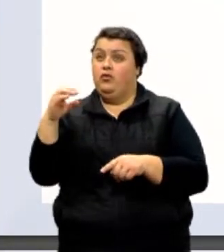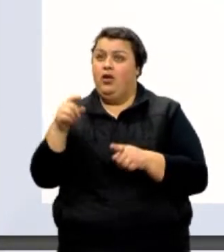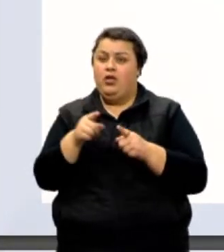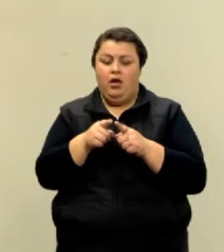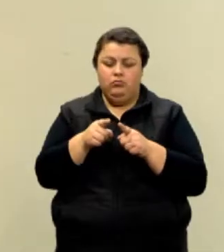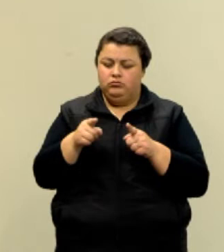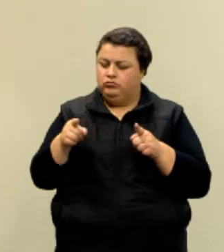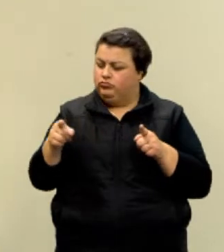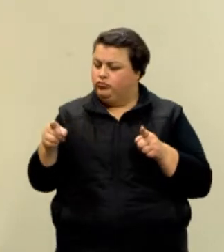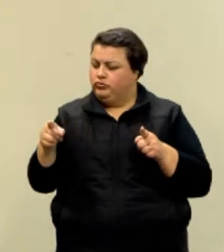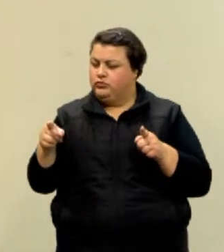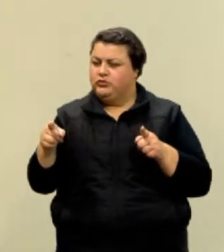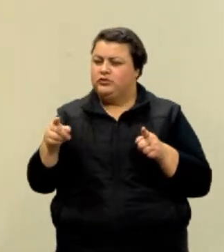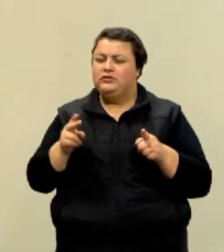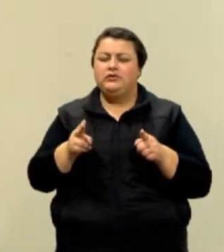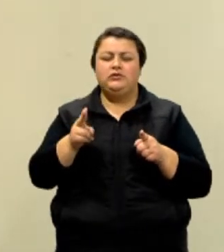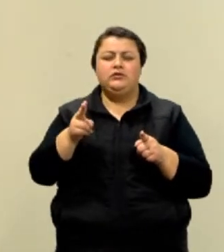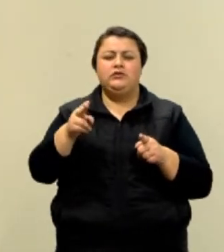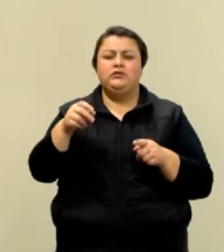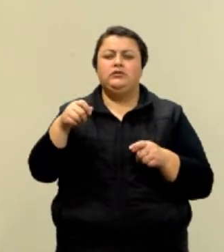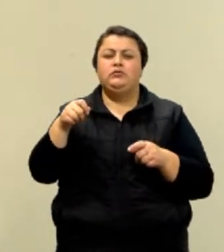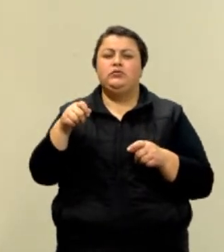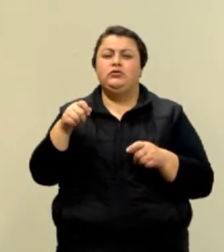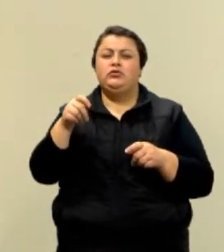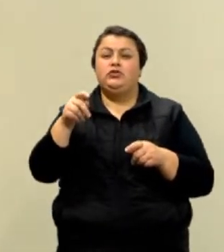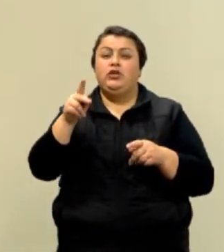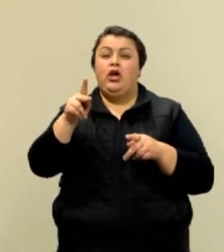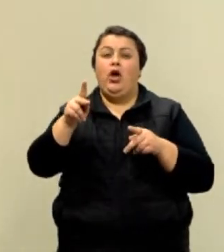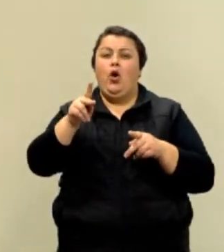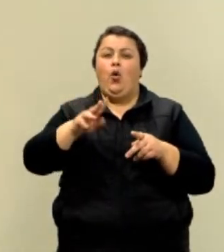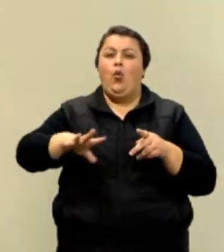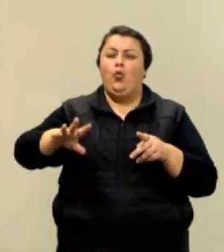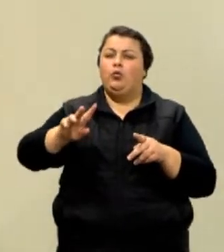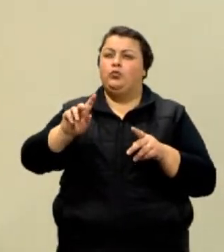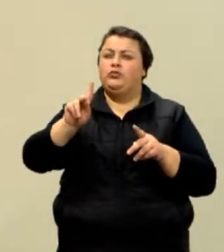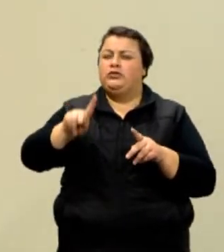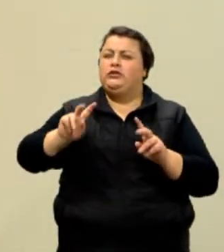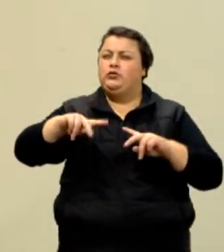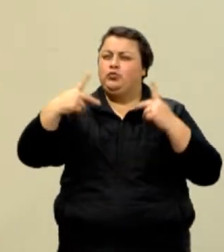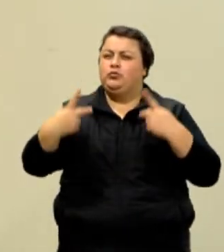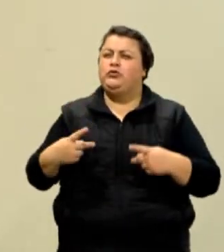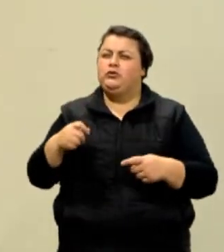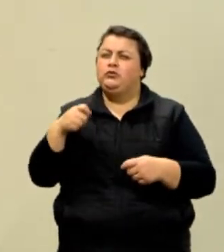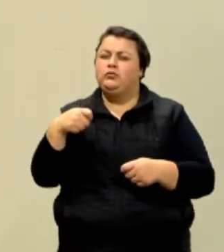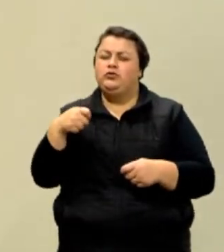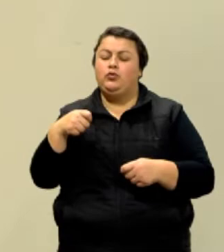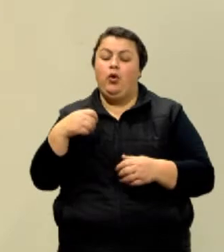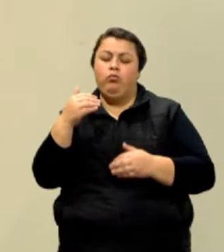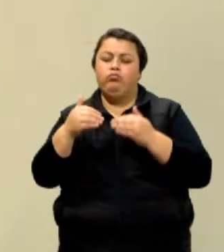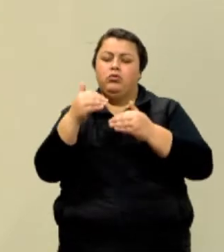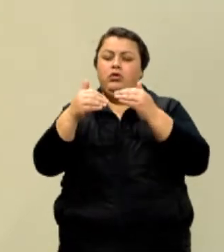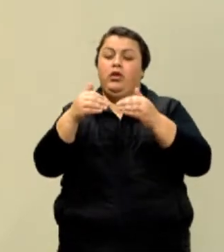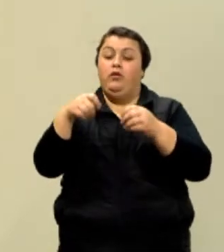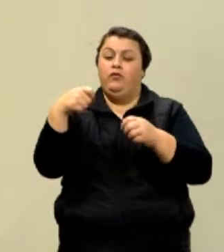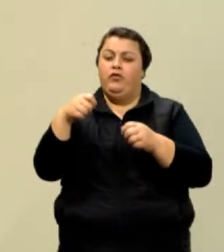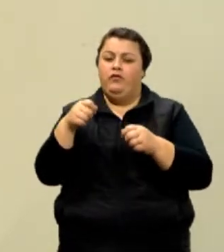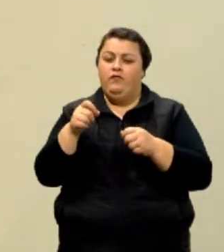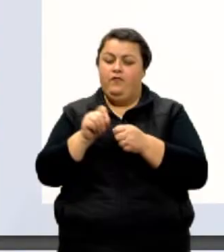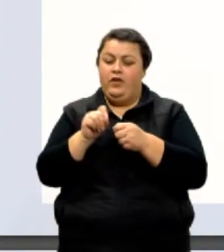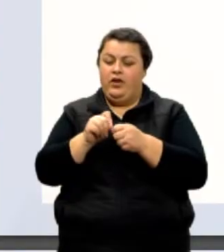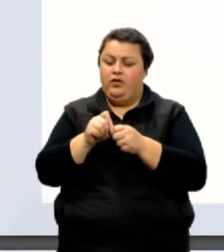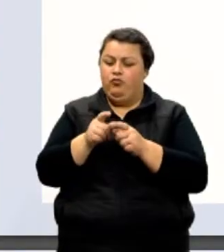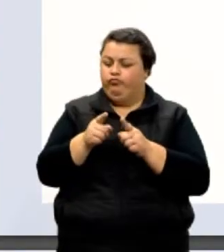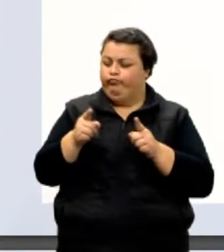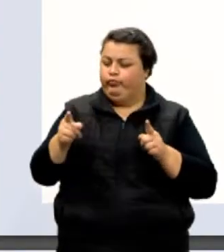distâncias sempre foi uma necessidade da humanidade. Ao longo do tempo fez-se necessária a criação de unidades de medida que pudessem